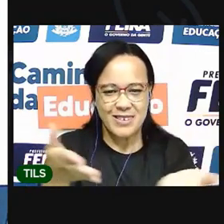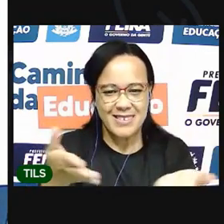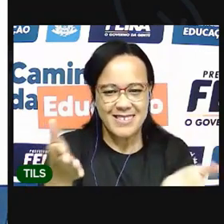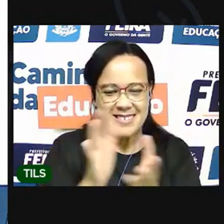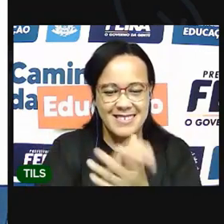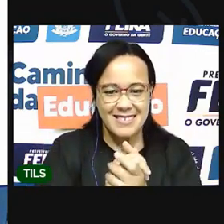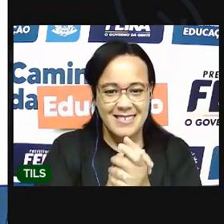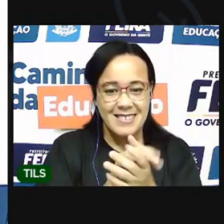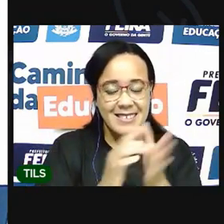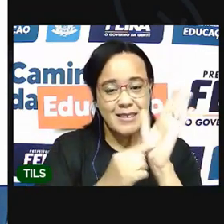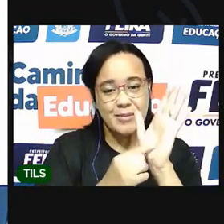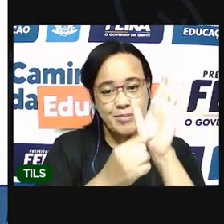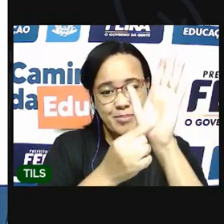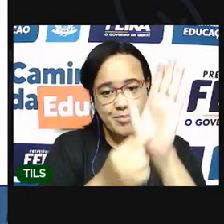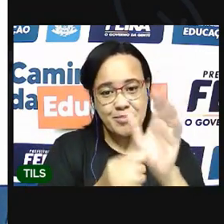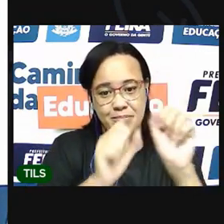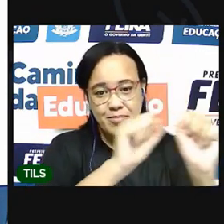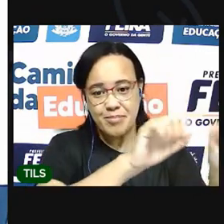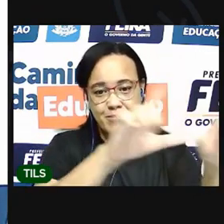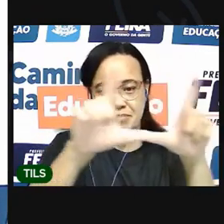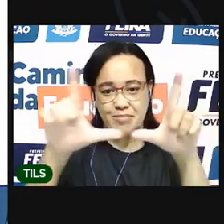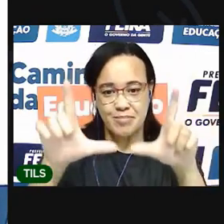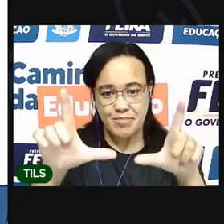Vou mostrar aqui a apresentação.